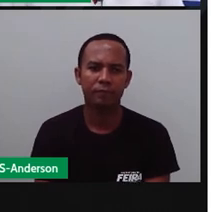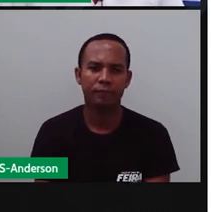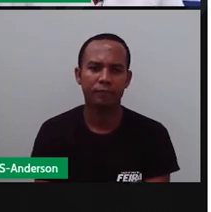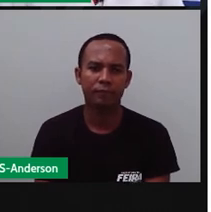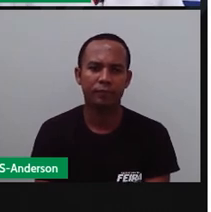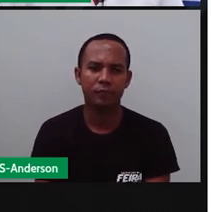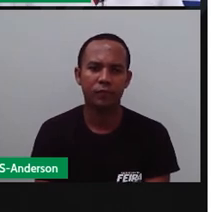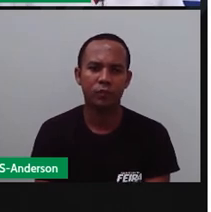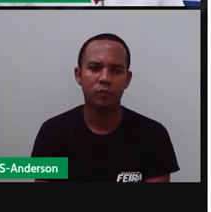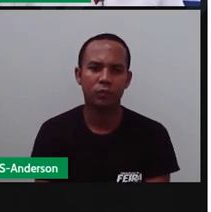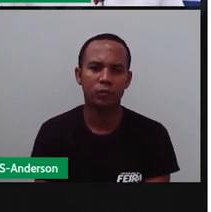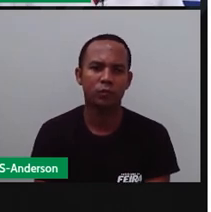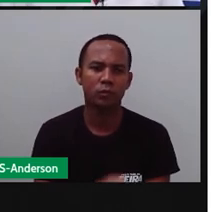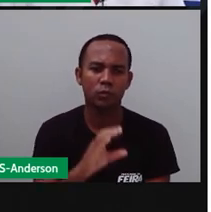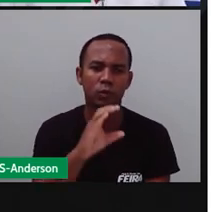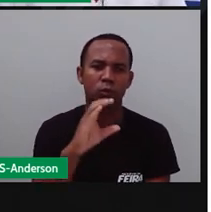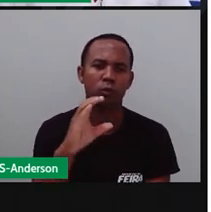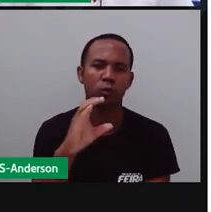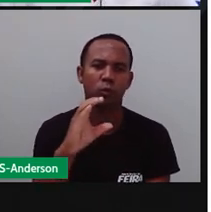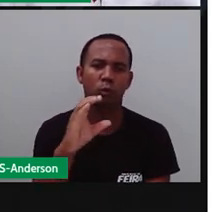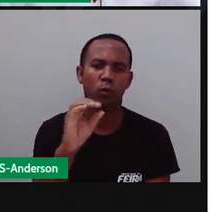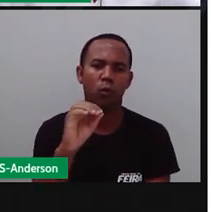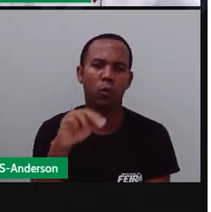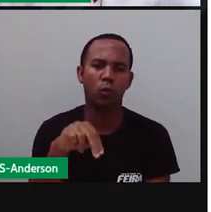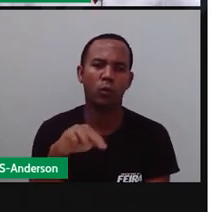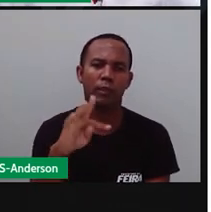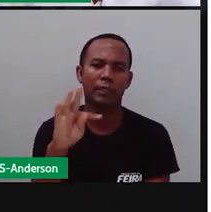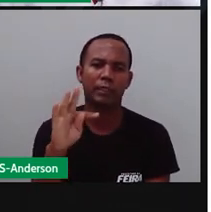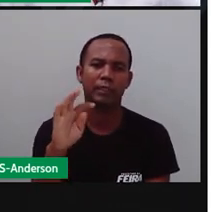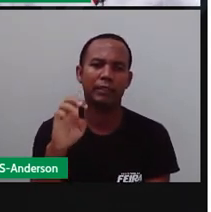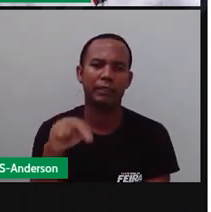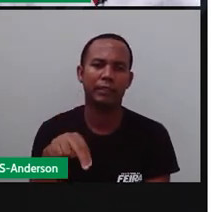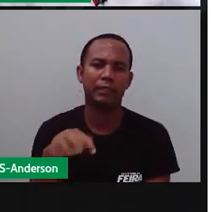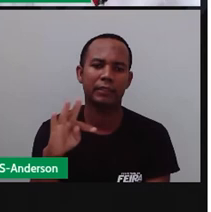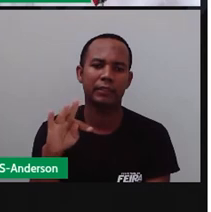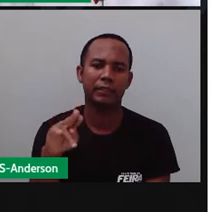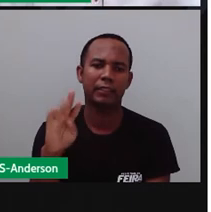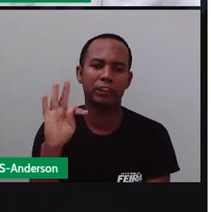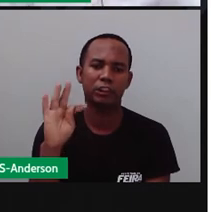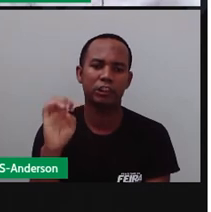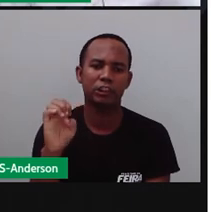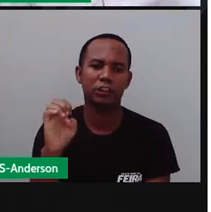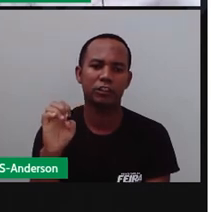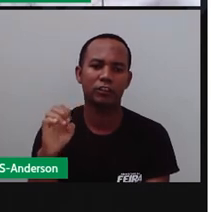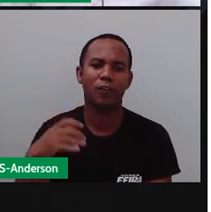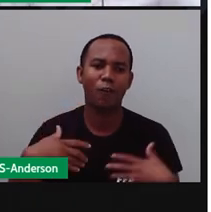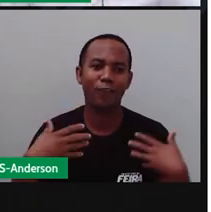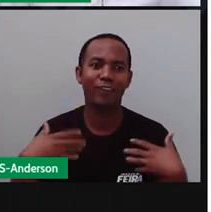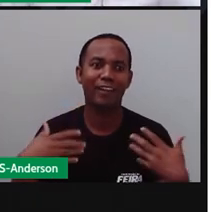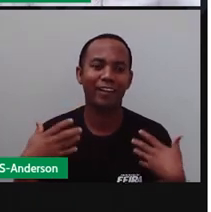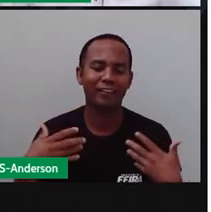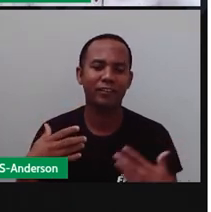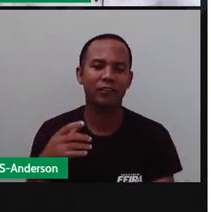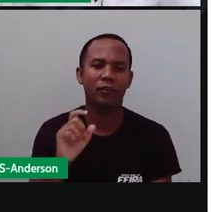Pronunciar o quê? O I. Contente. Faz o quê?